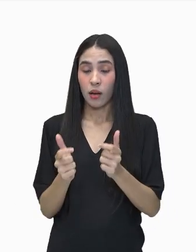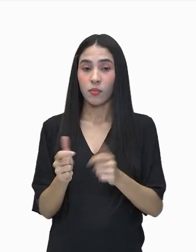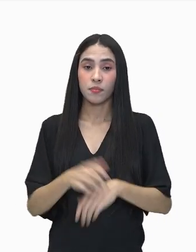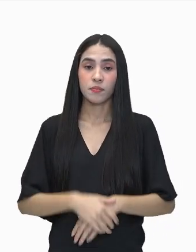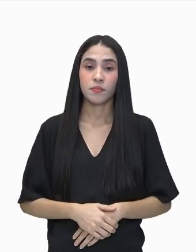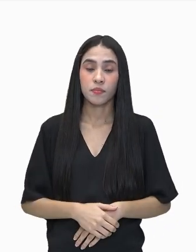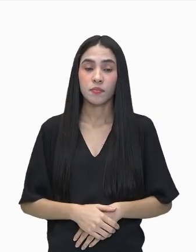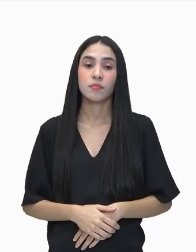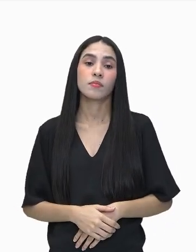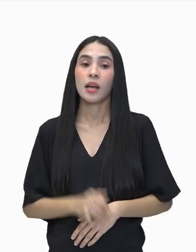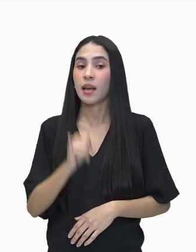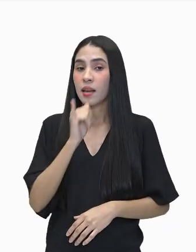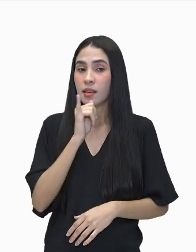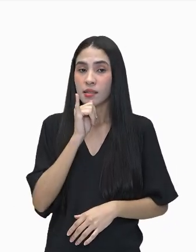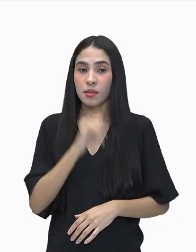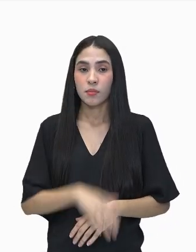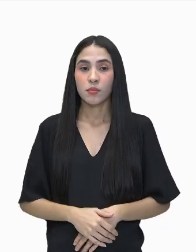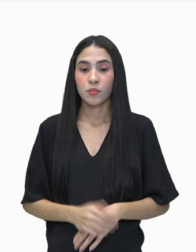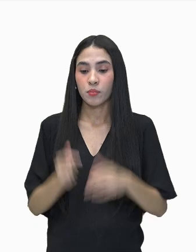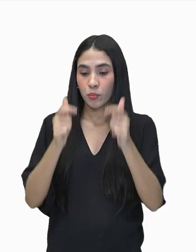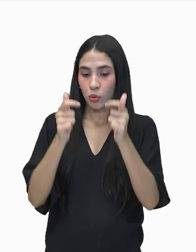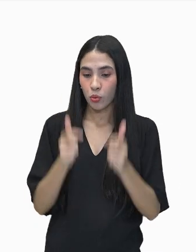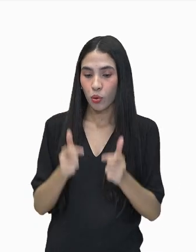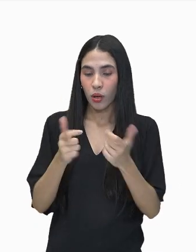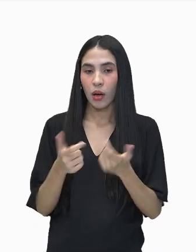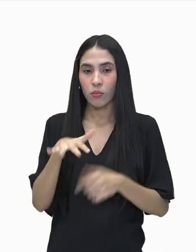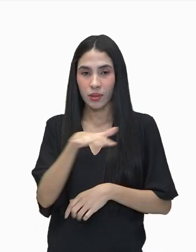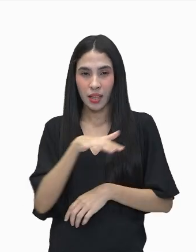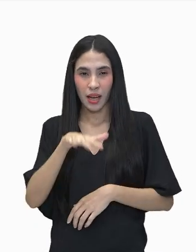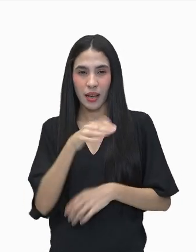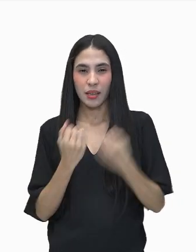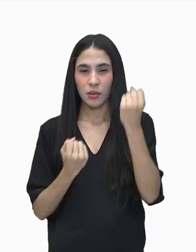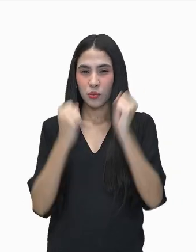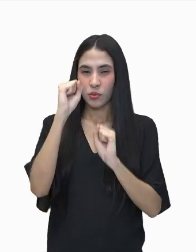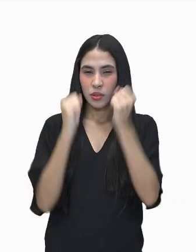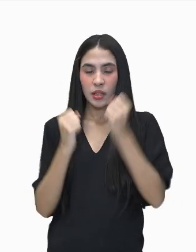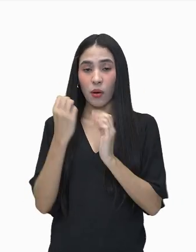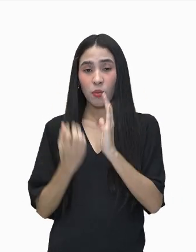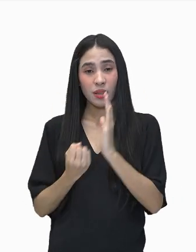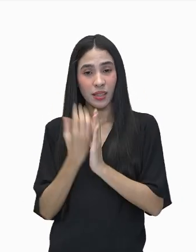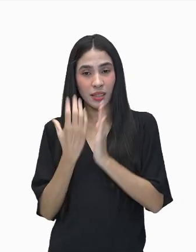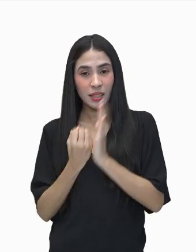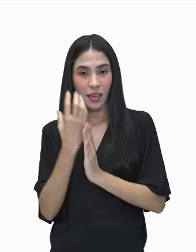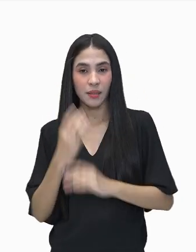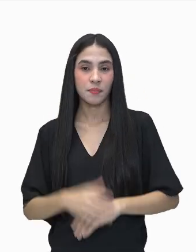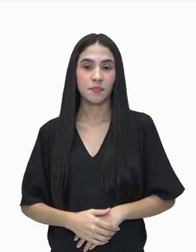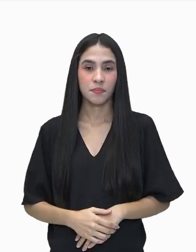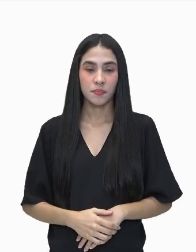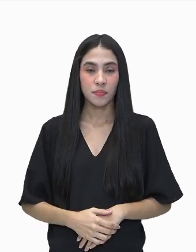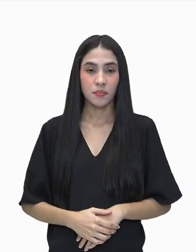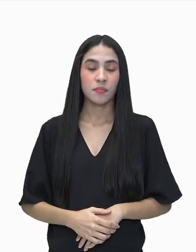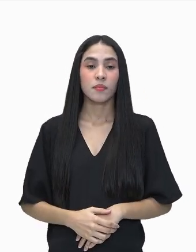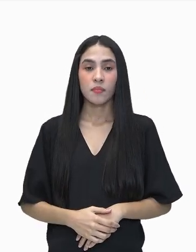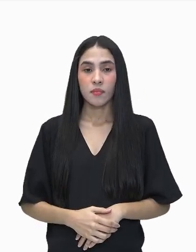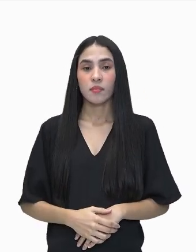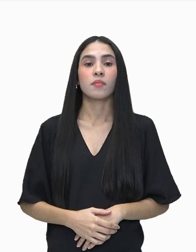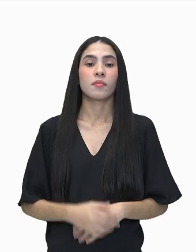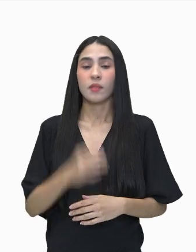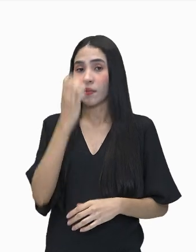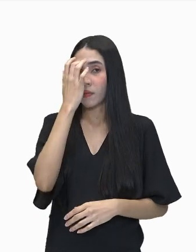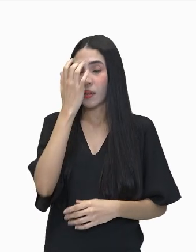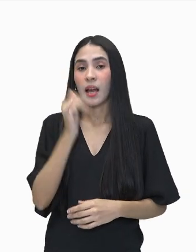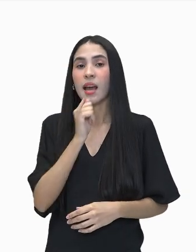óbvio, se coloque aí no lugar do industriário que vai instalar a sua indústria, é lógico que ele vai